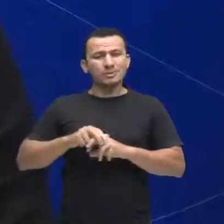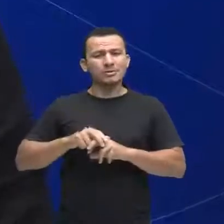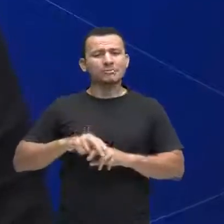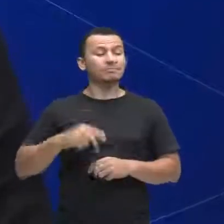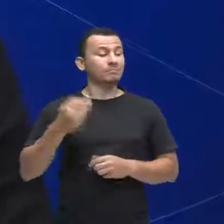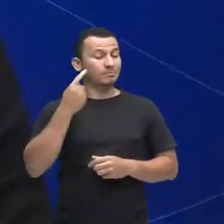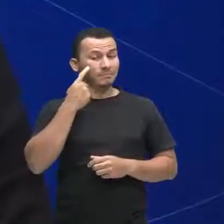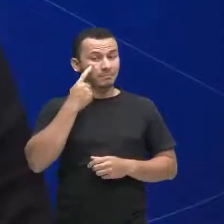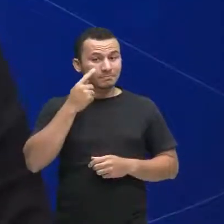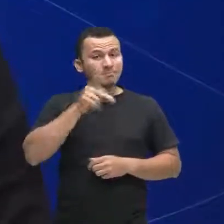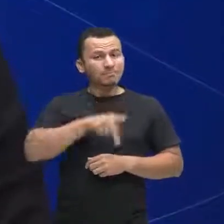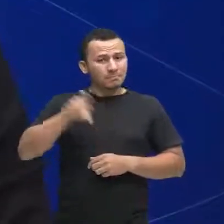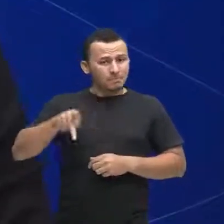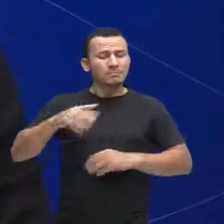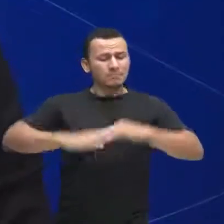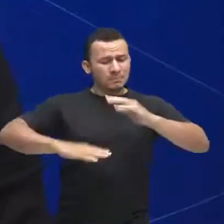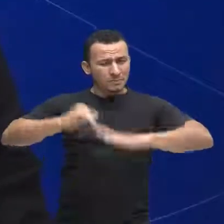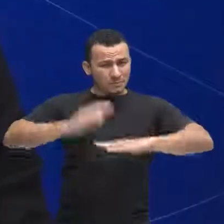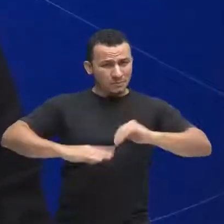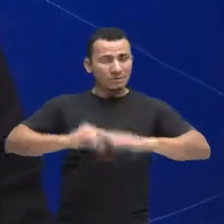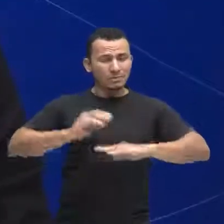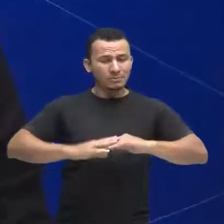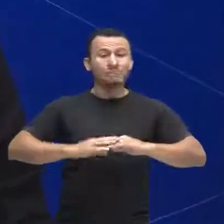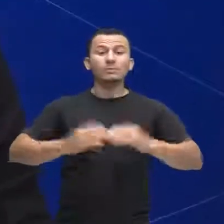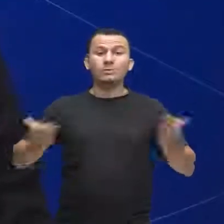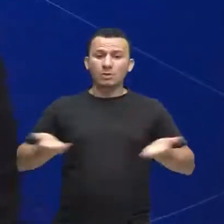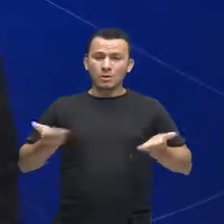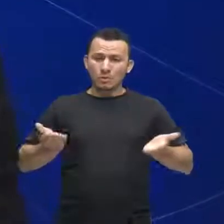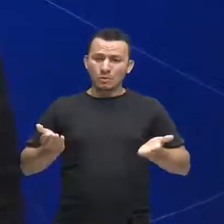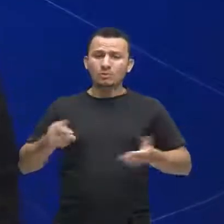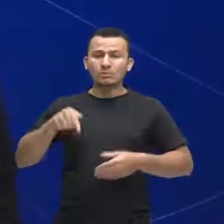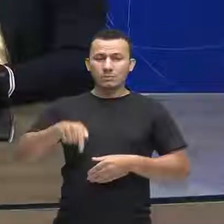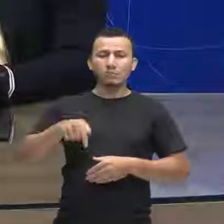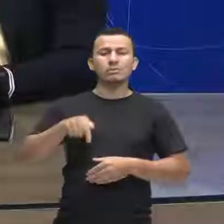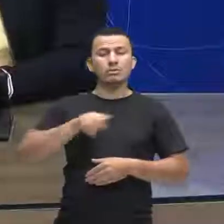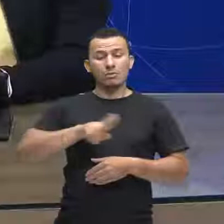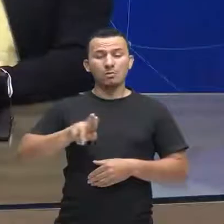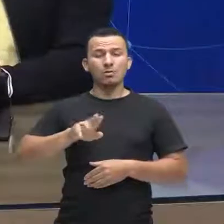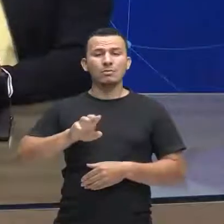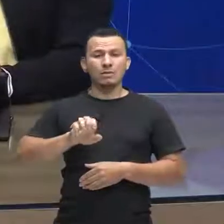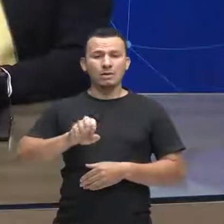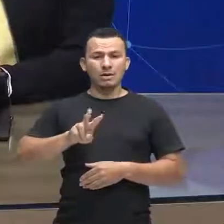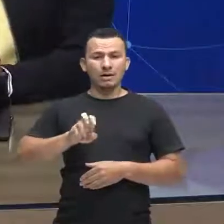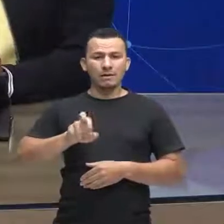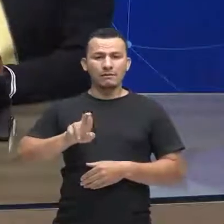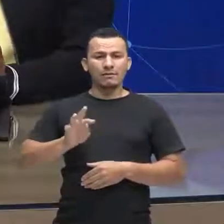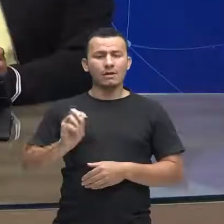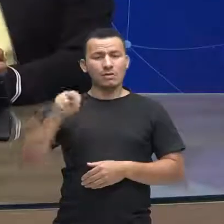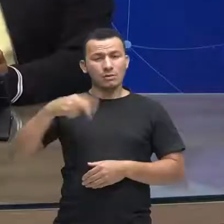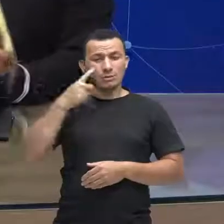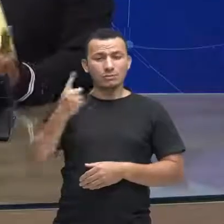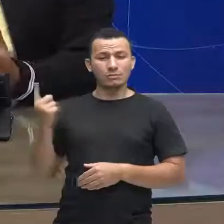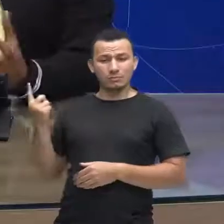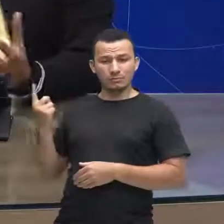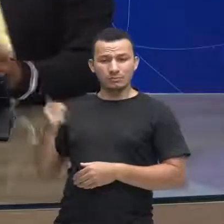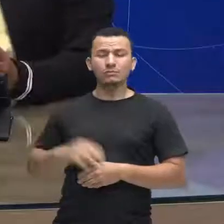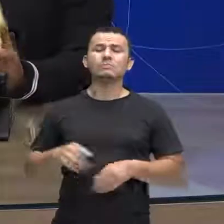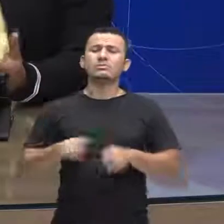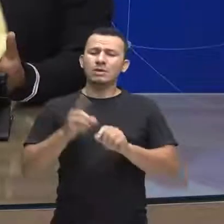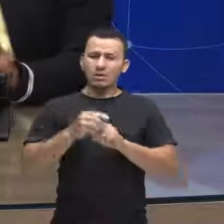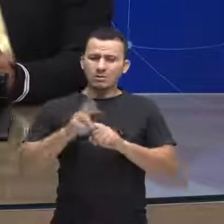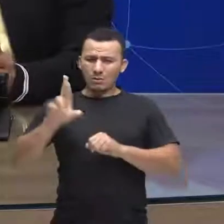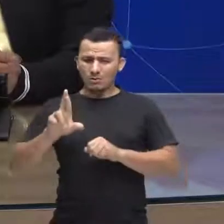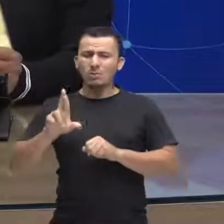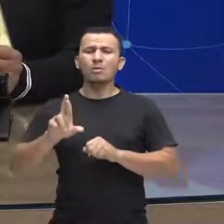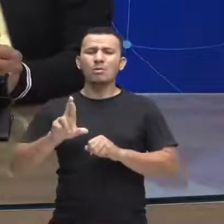devido a este profissional. E estamos aqui hoje com o professor Everton, professor Everton, professor doutor, um professor